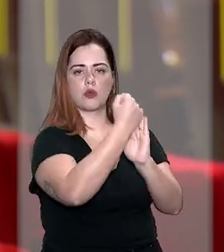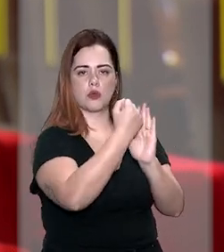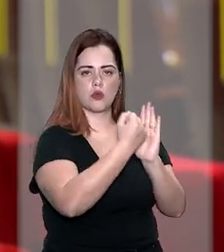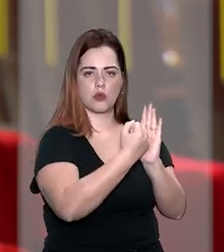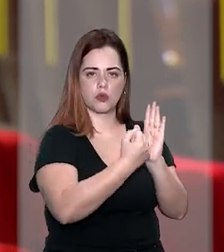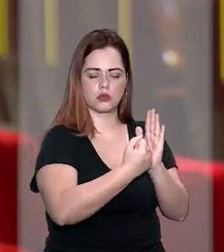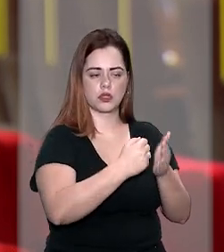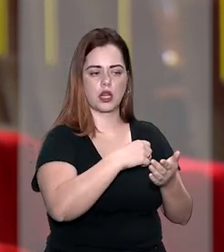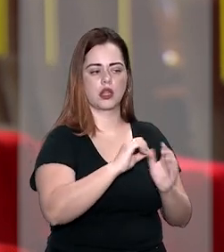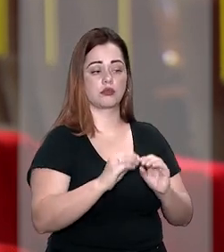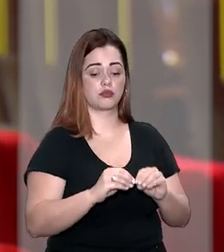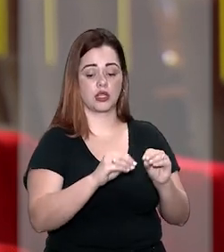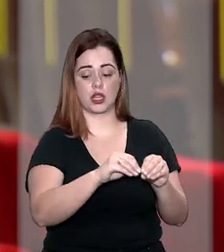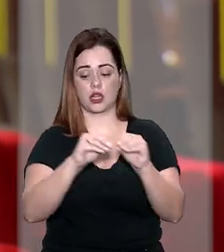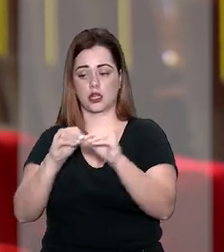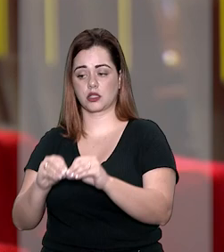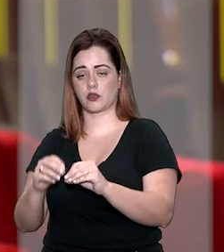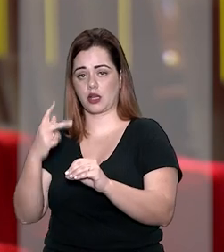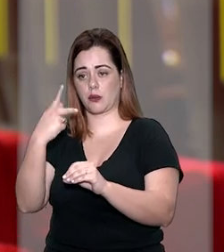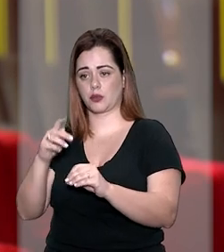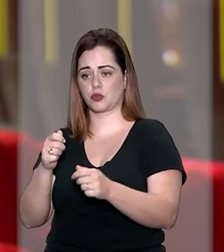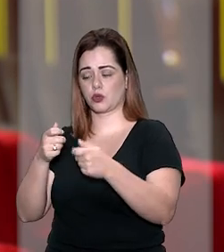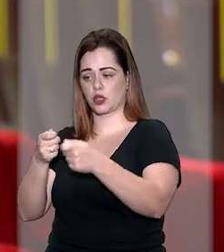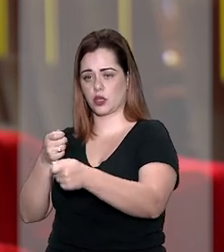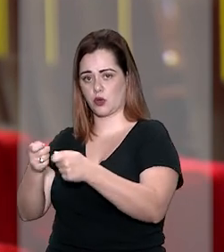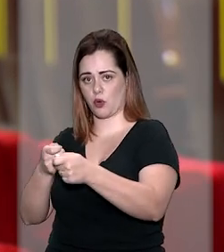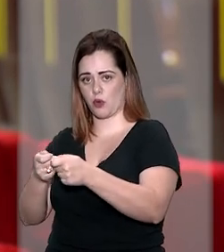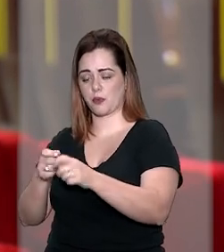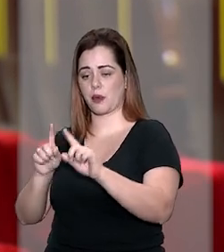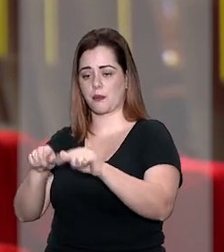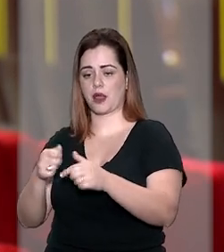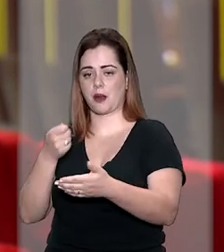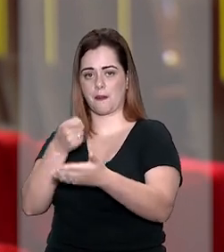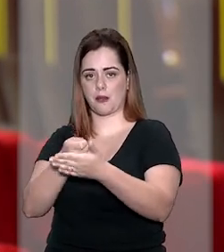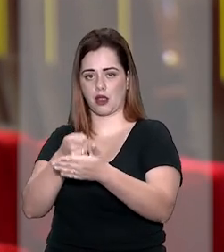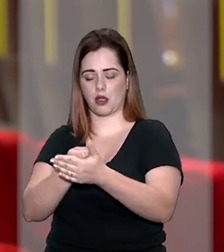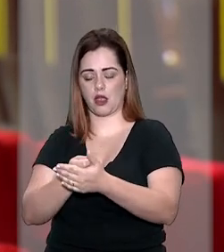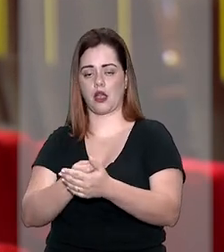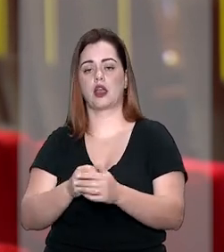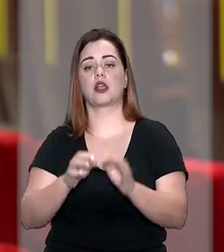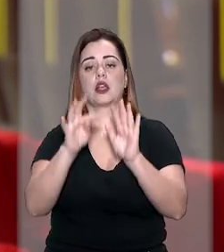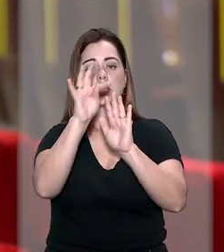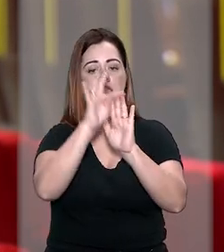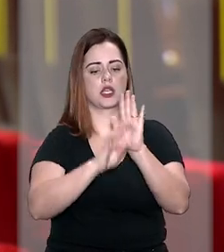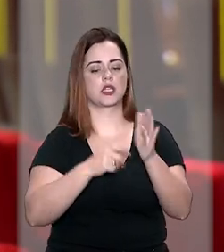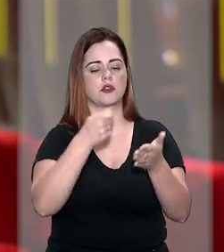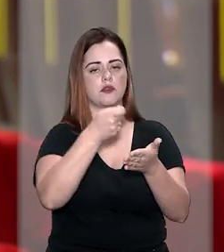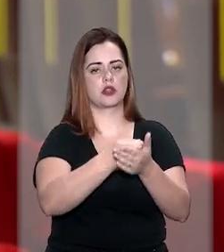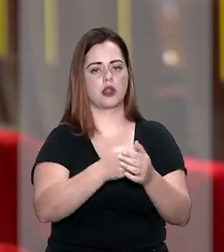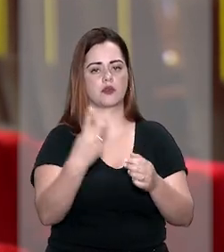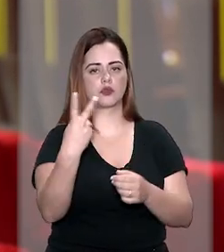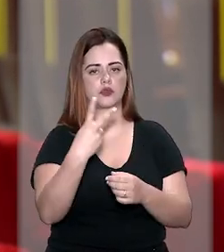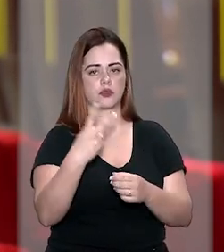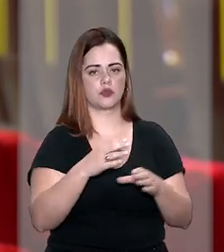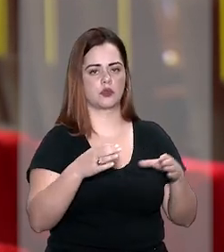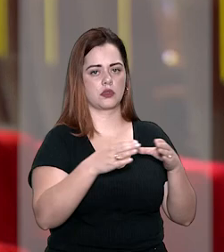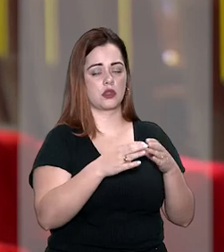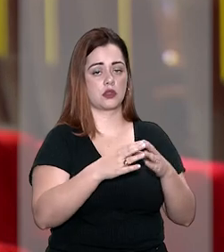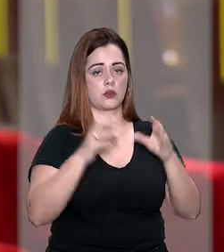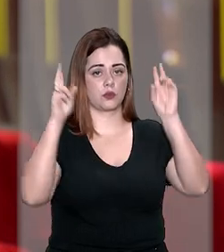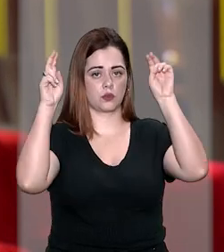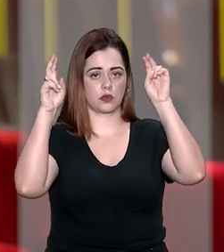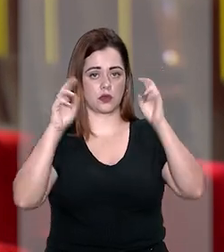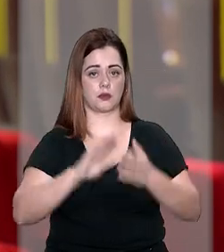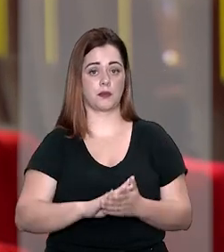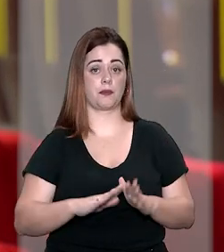contratual que transfere ao comprador a obrigação de pagar a corretagem conforme tese firmada pela segunda sessão sobre o